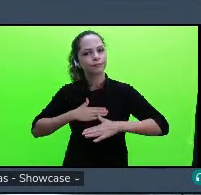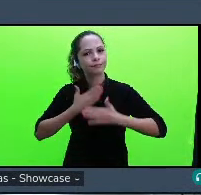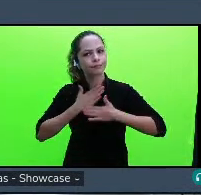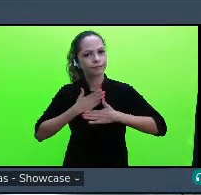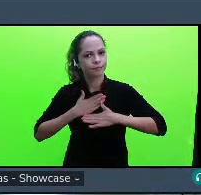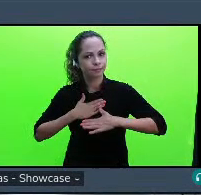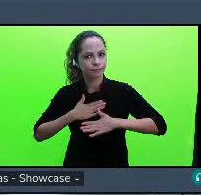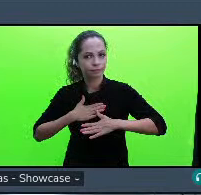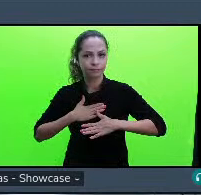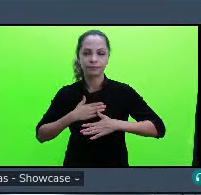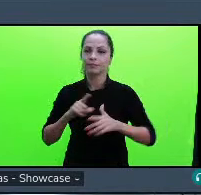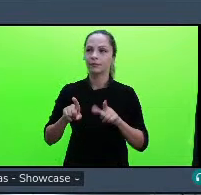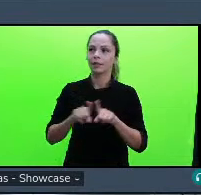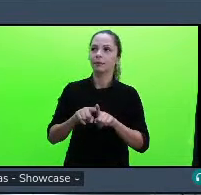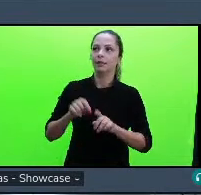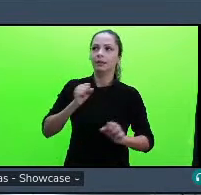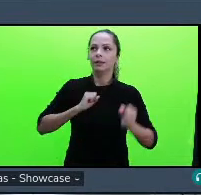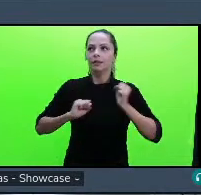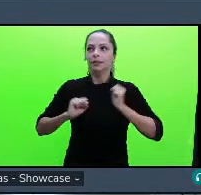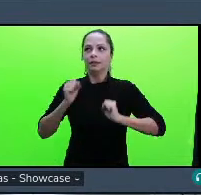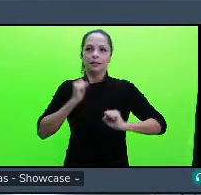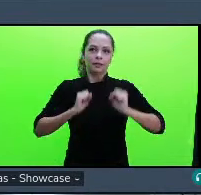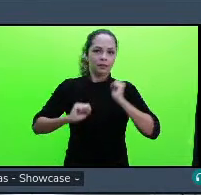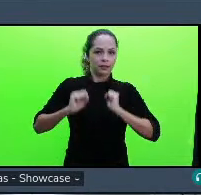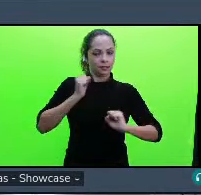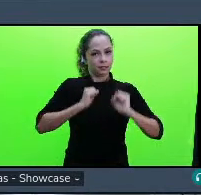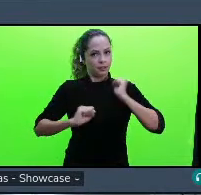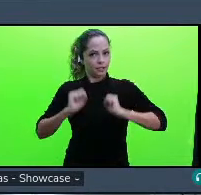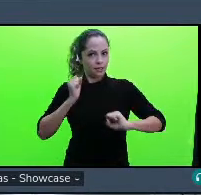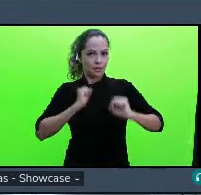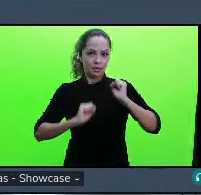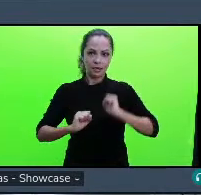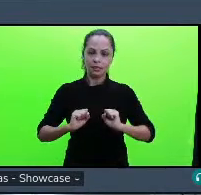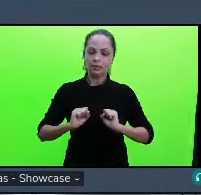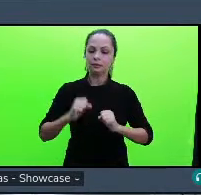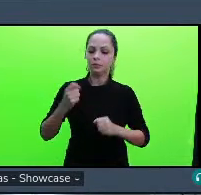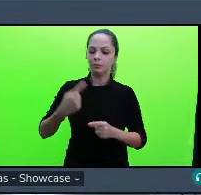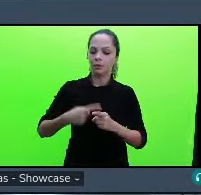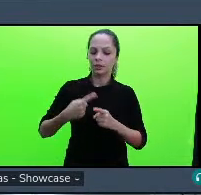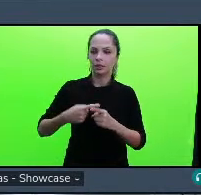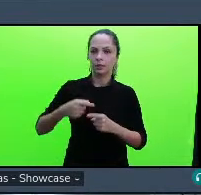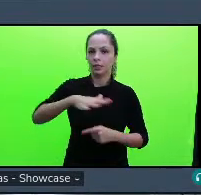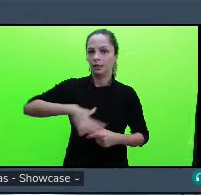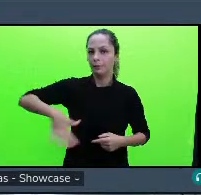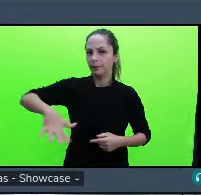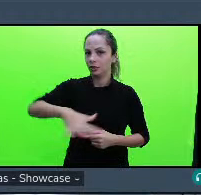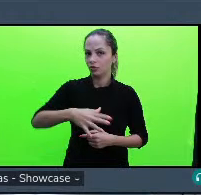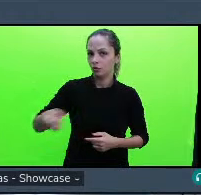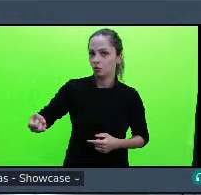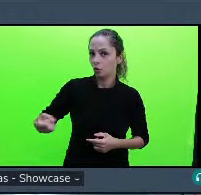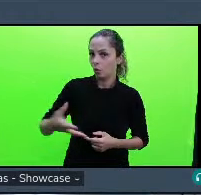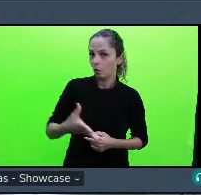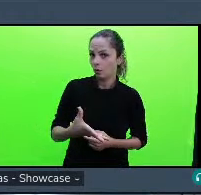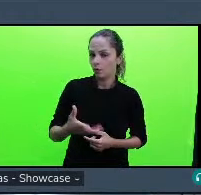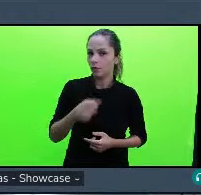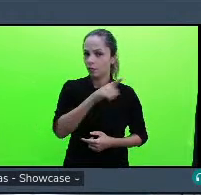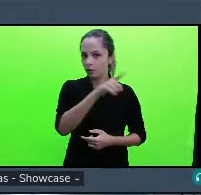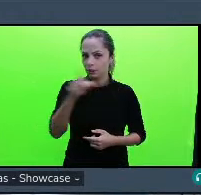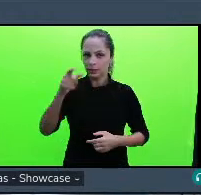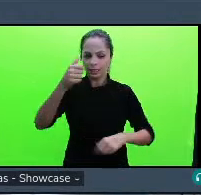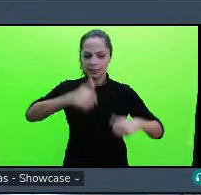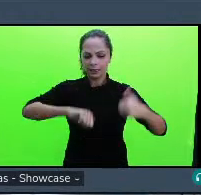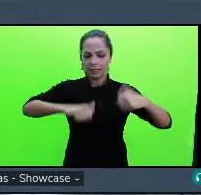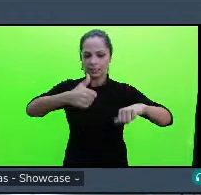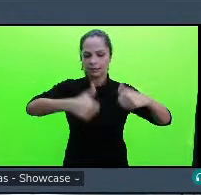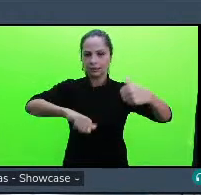deles foi justamente por estar num ambiente novo vocês analisaram isso e levaram isso como